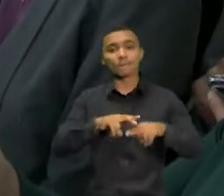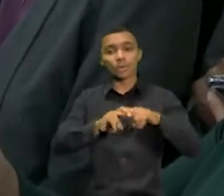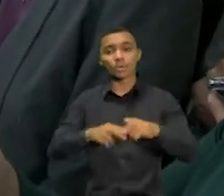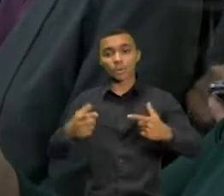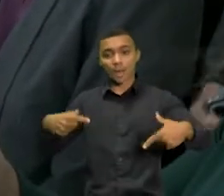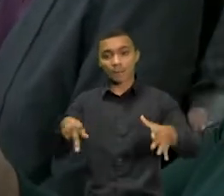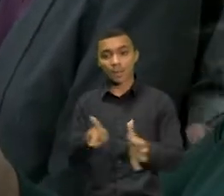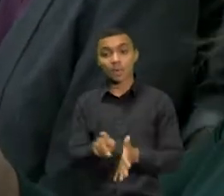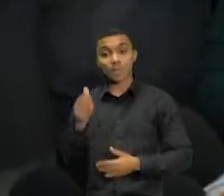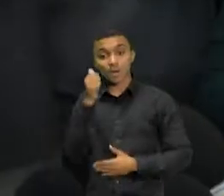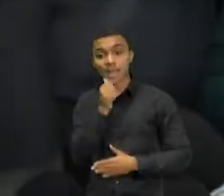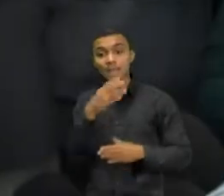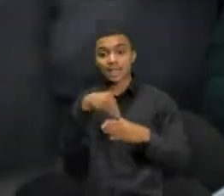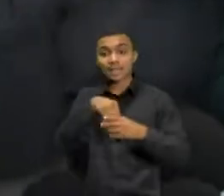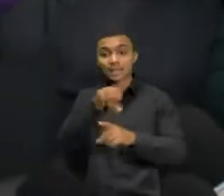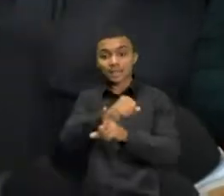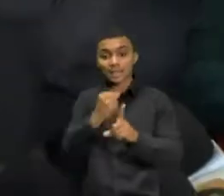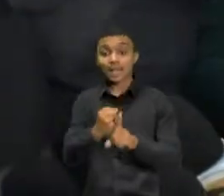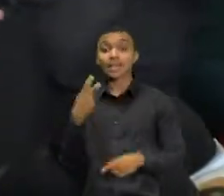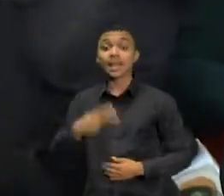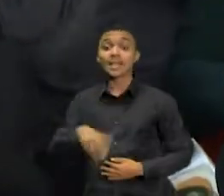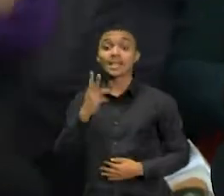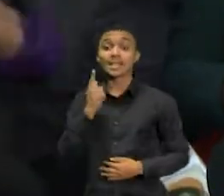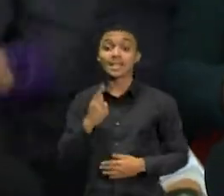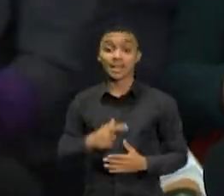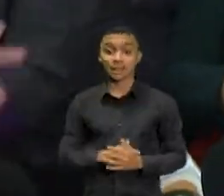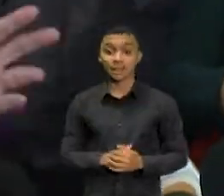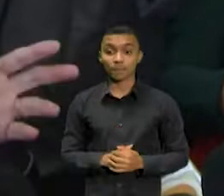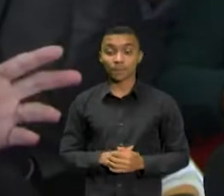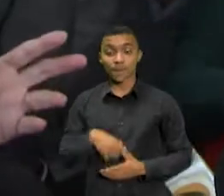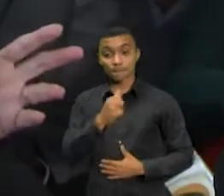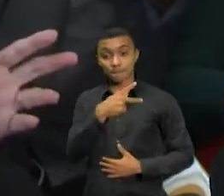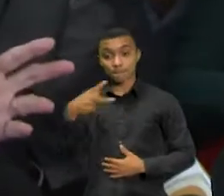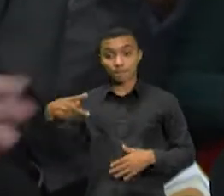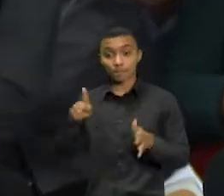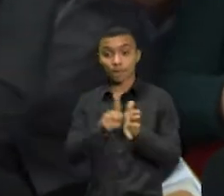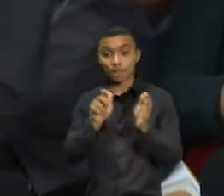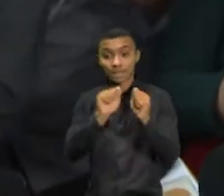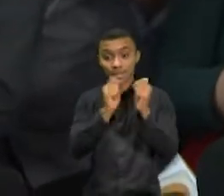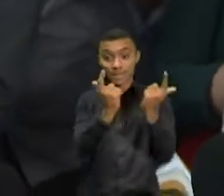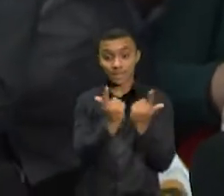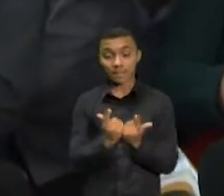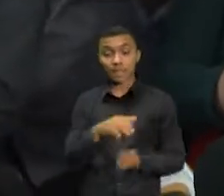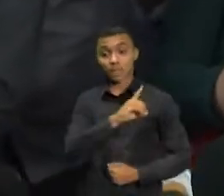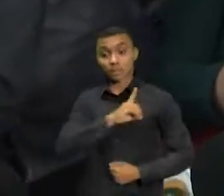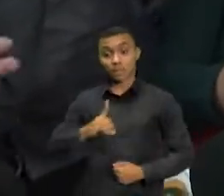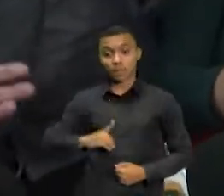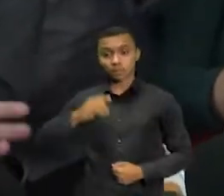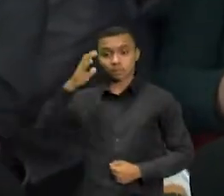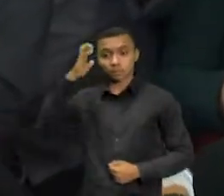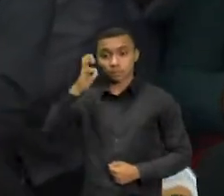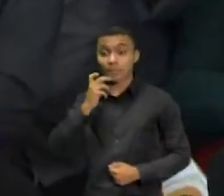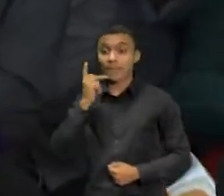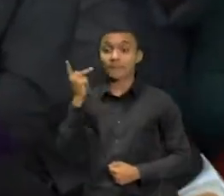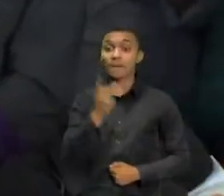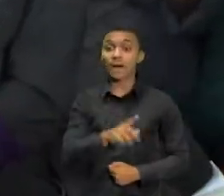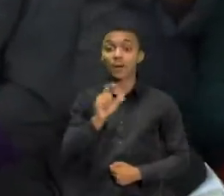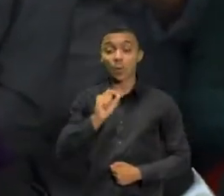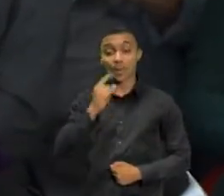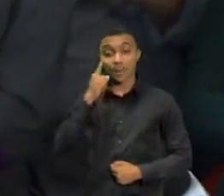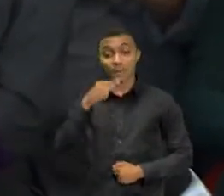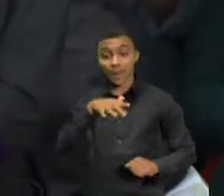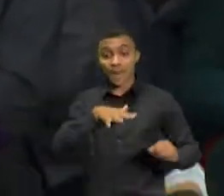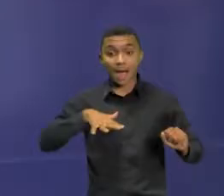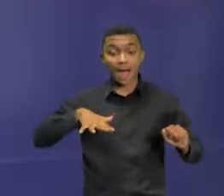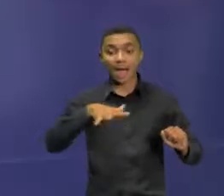sociedade cearense. O presidente da Assembleia, deputado Evandro Leitão, ressaltou que o Legislativo reforça a estrutura